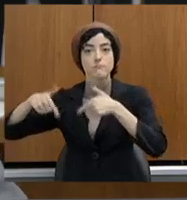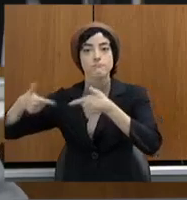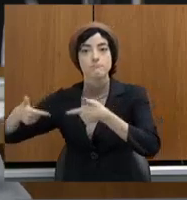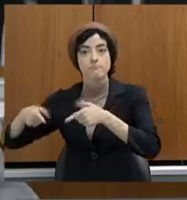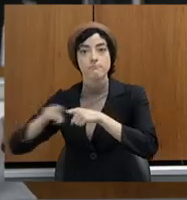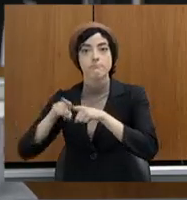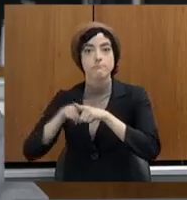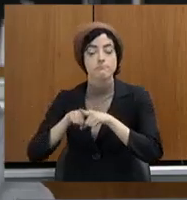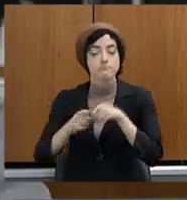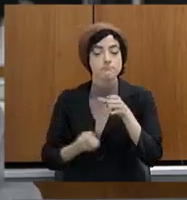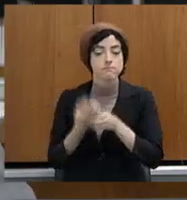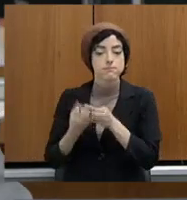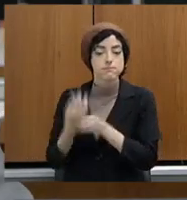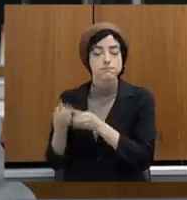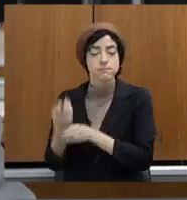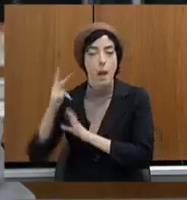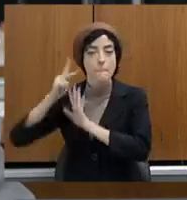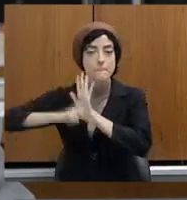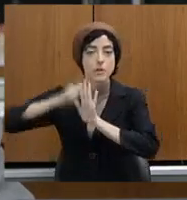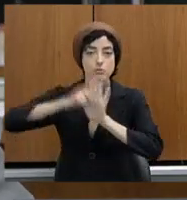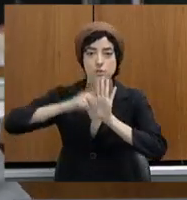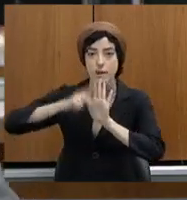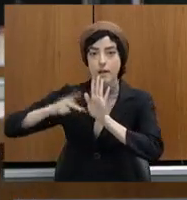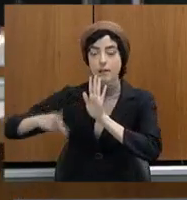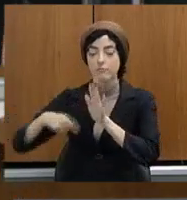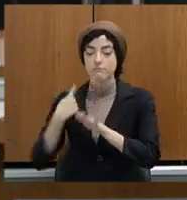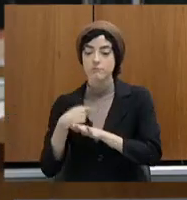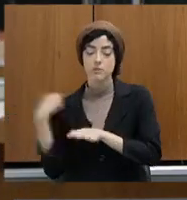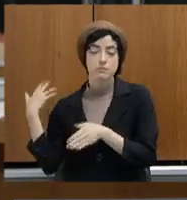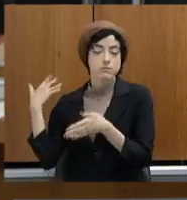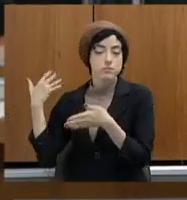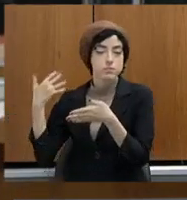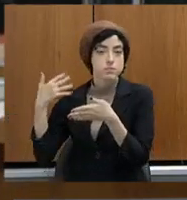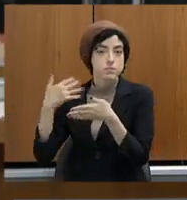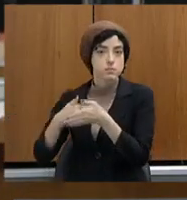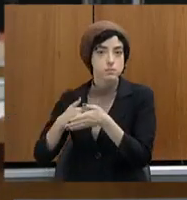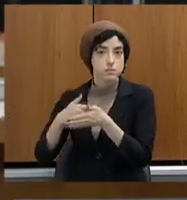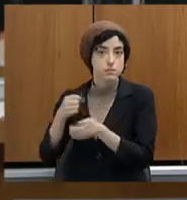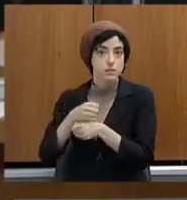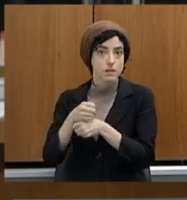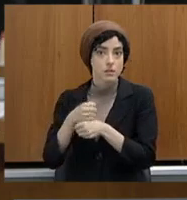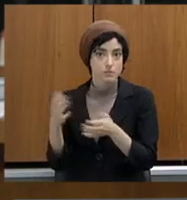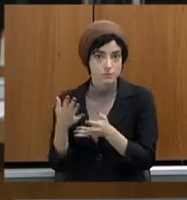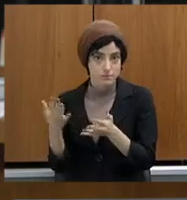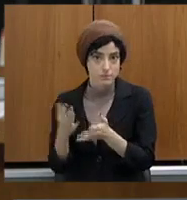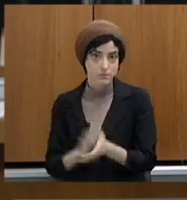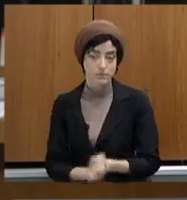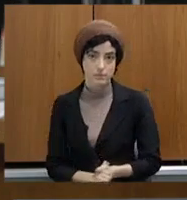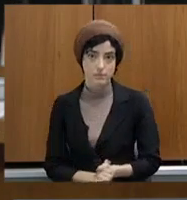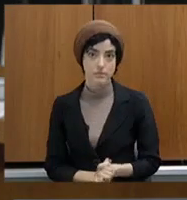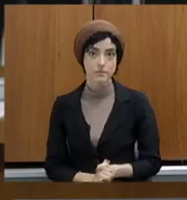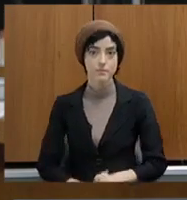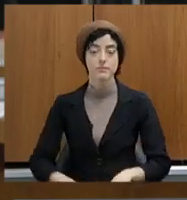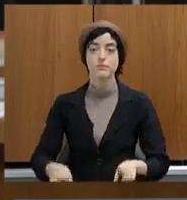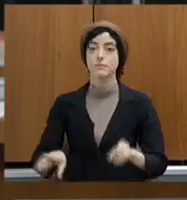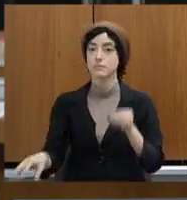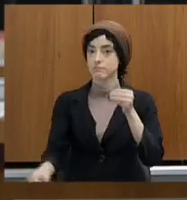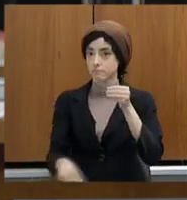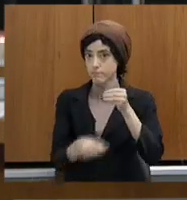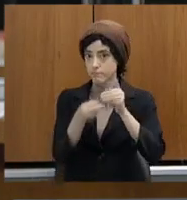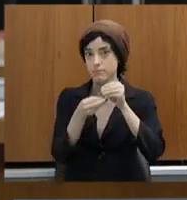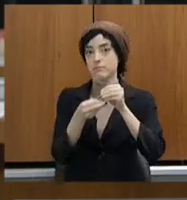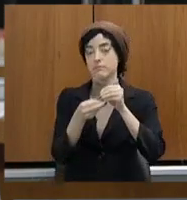ao longo deste ano, mas eu faço também, ao mesmo tempo,